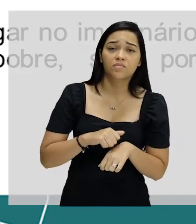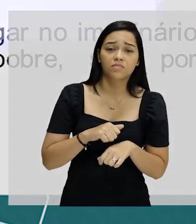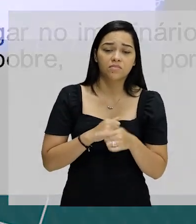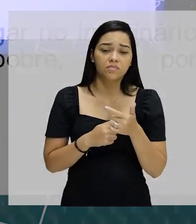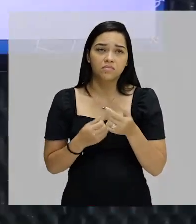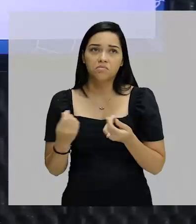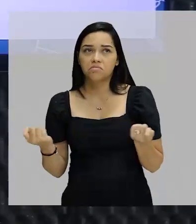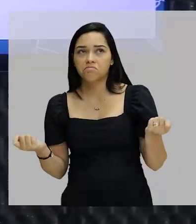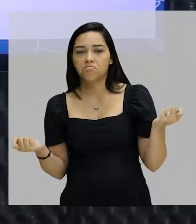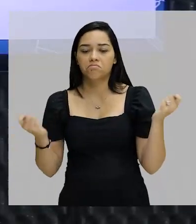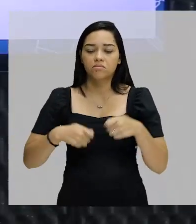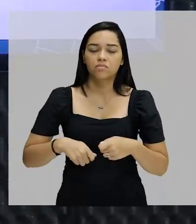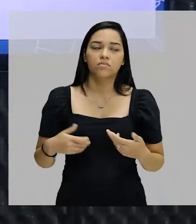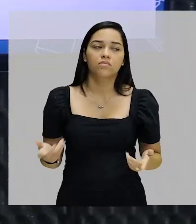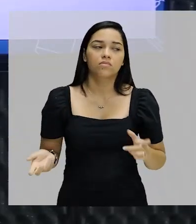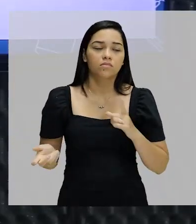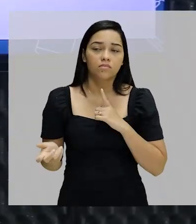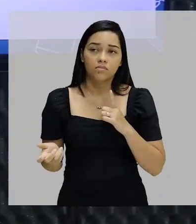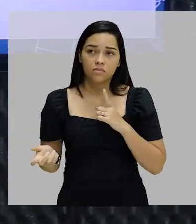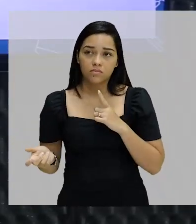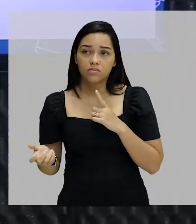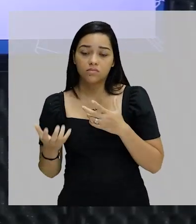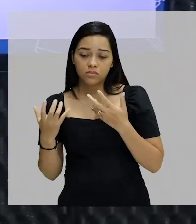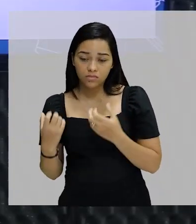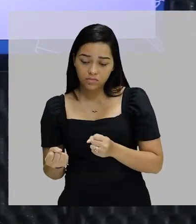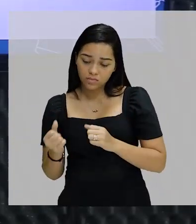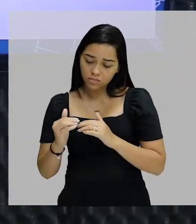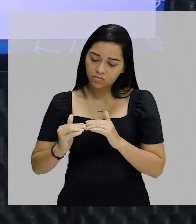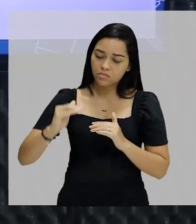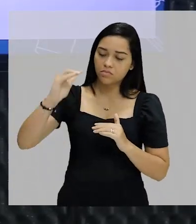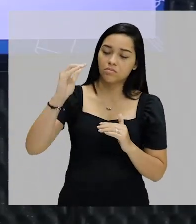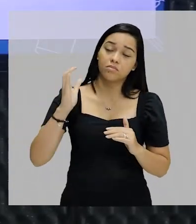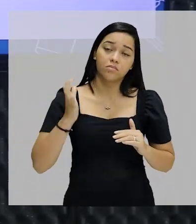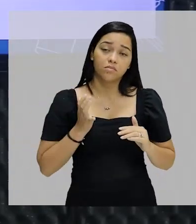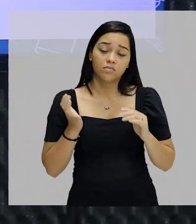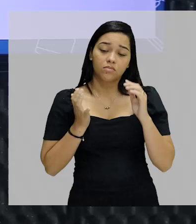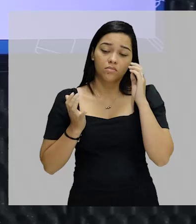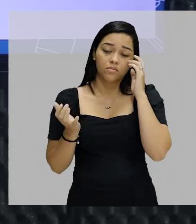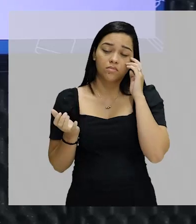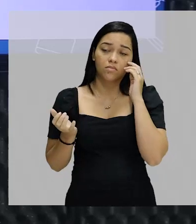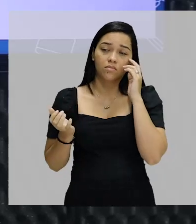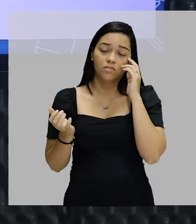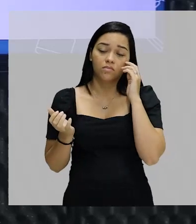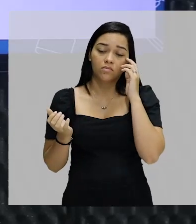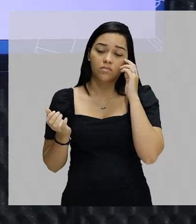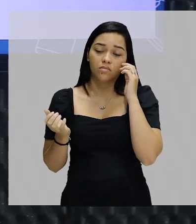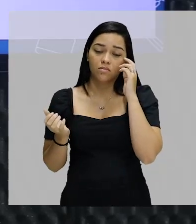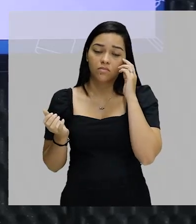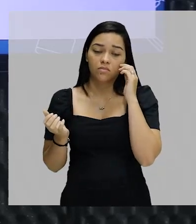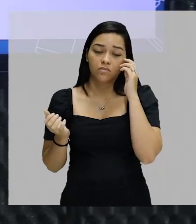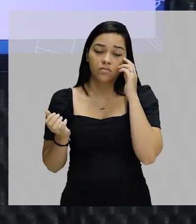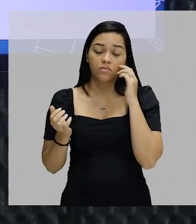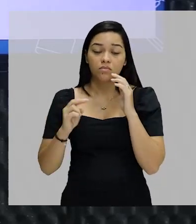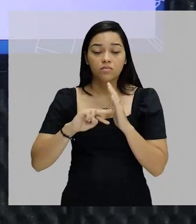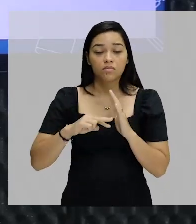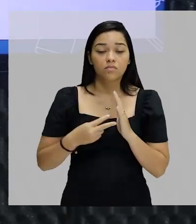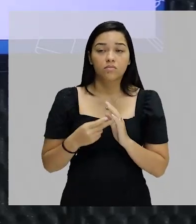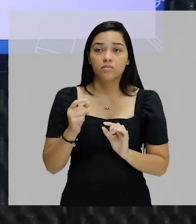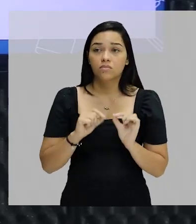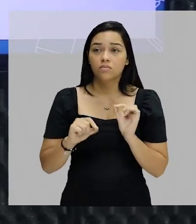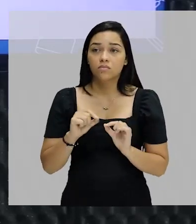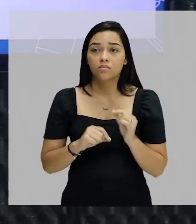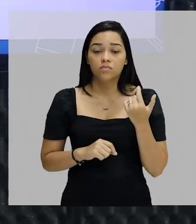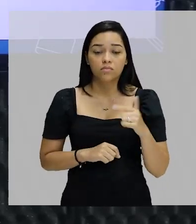Não tinha muita possibilidade dela conseguir ascender socialmente, de conseguir acumular riqueza. Era muito difícil, né? Ou seja, era algo